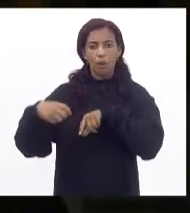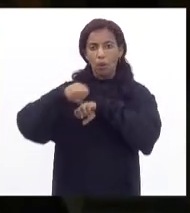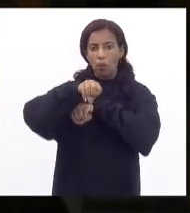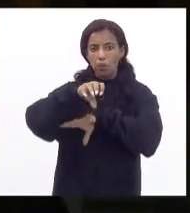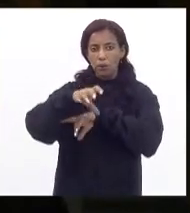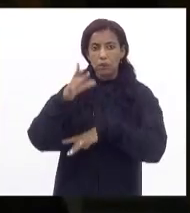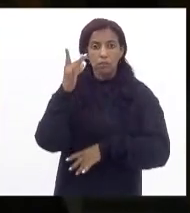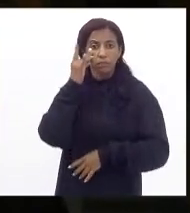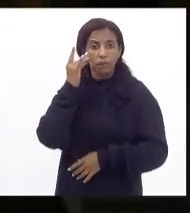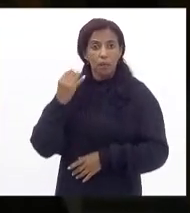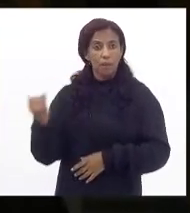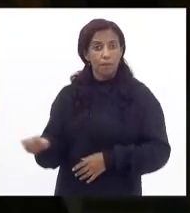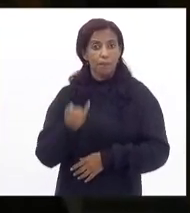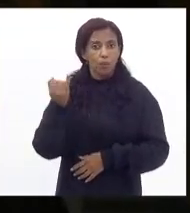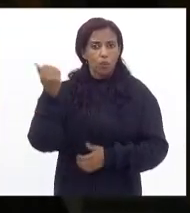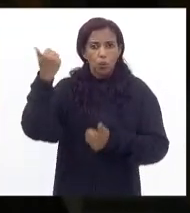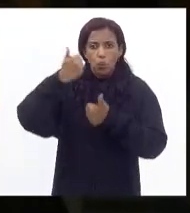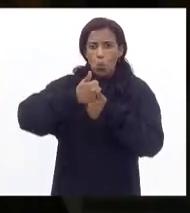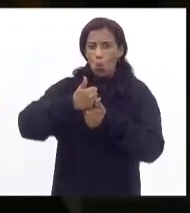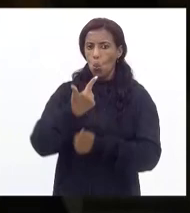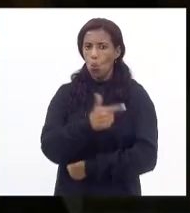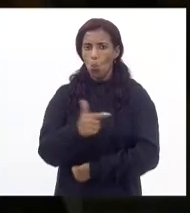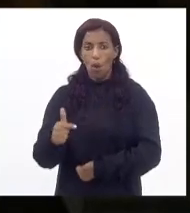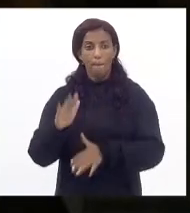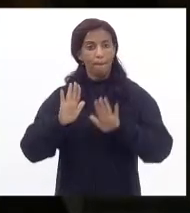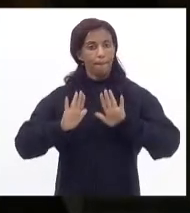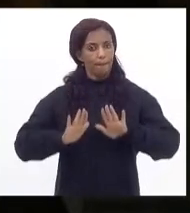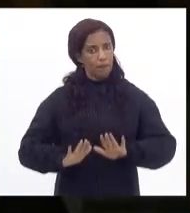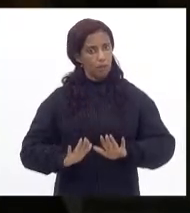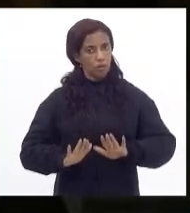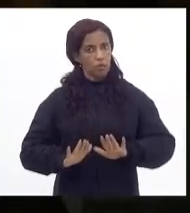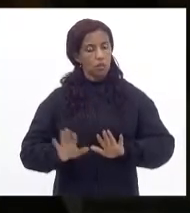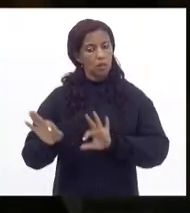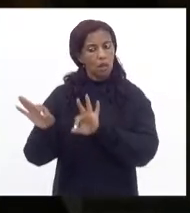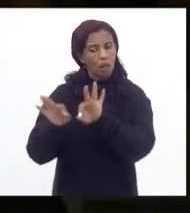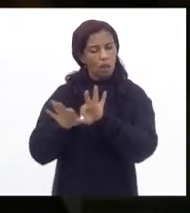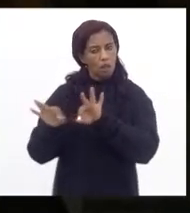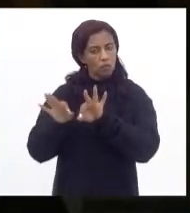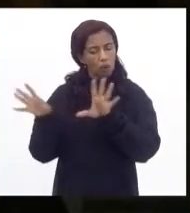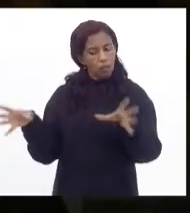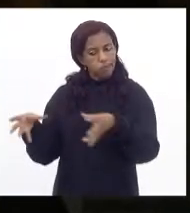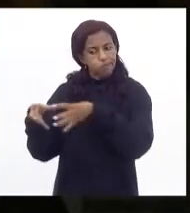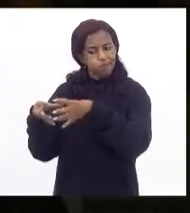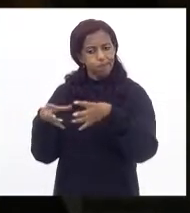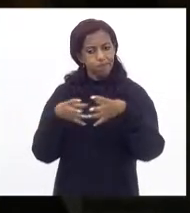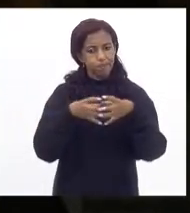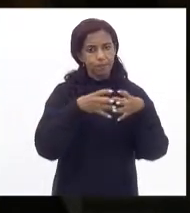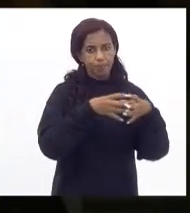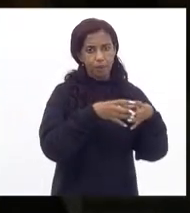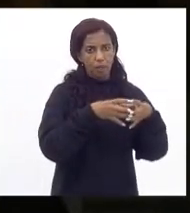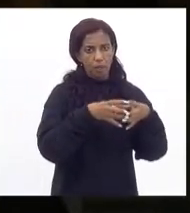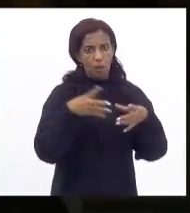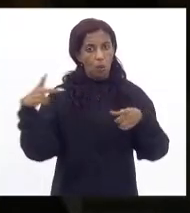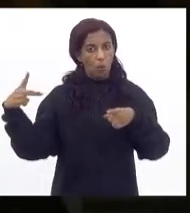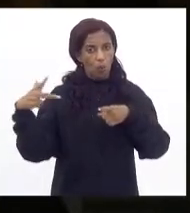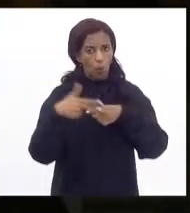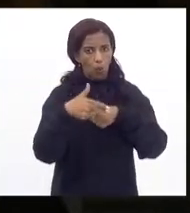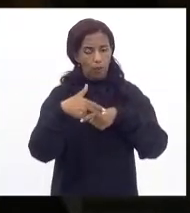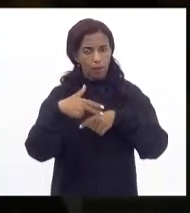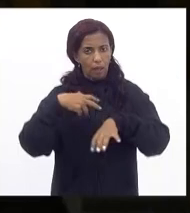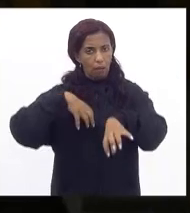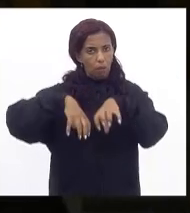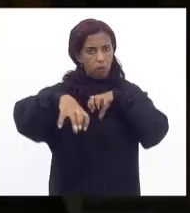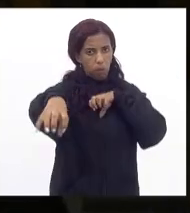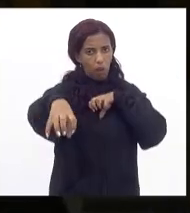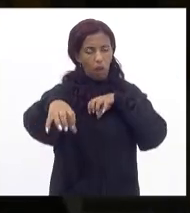presencial é fundamental e é insubstituível mas de forma abrupta interromper o ensino remoto e sem